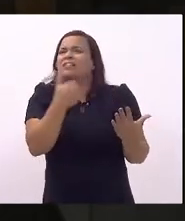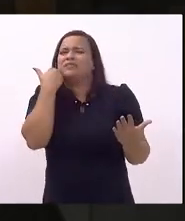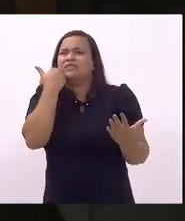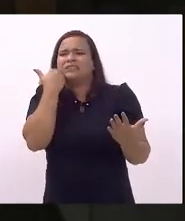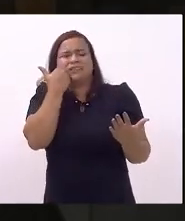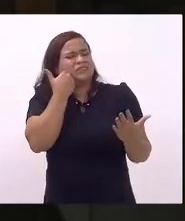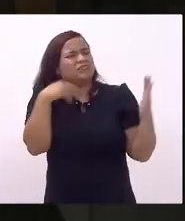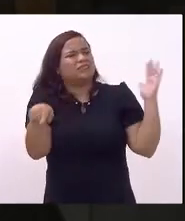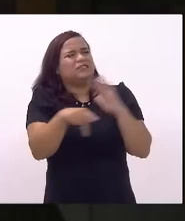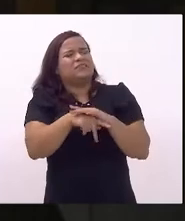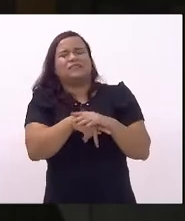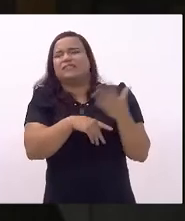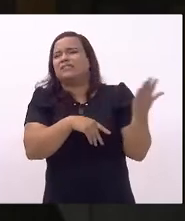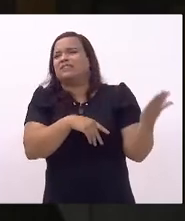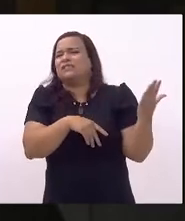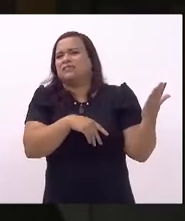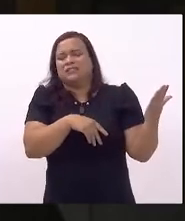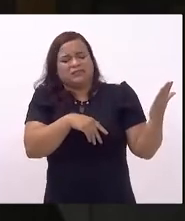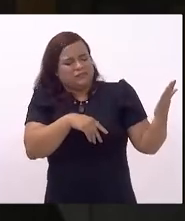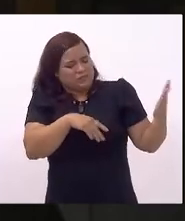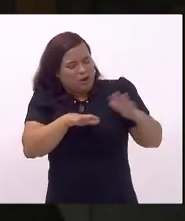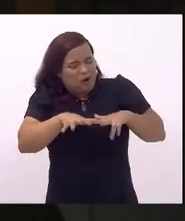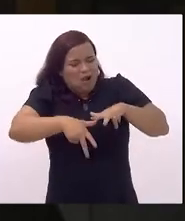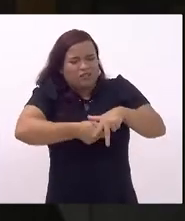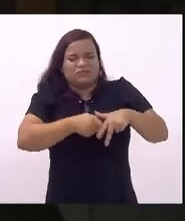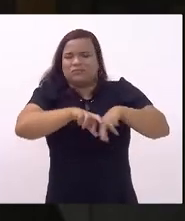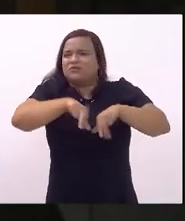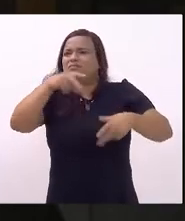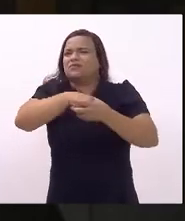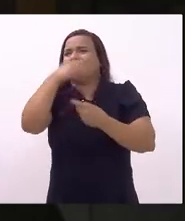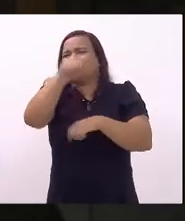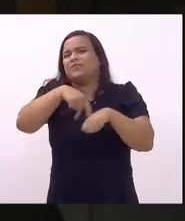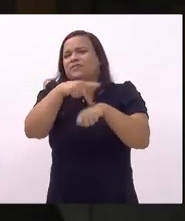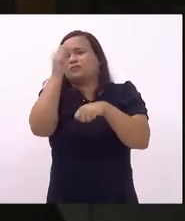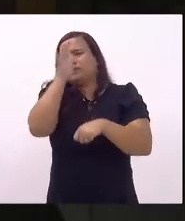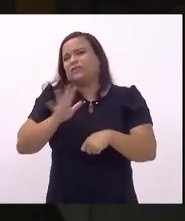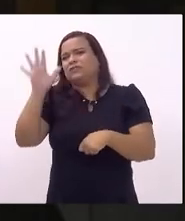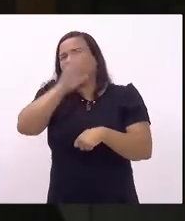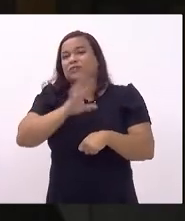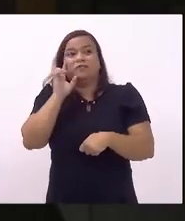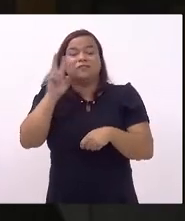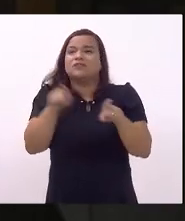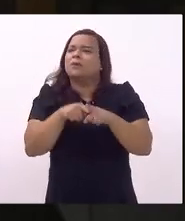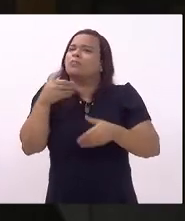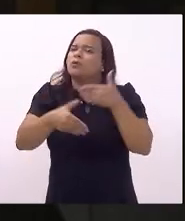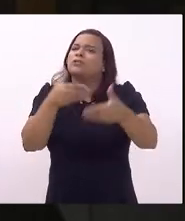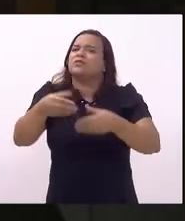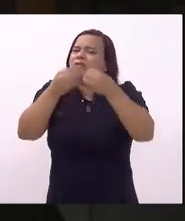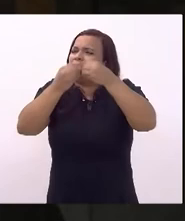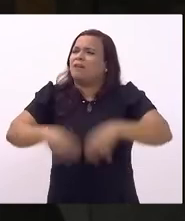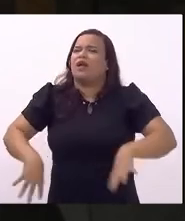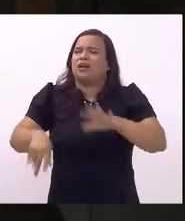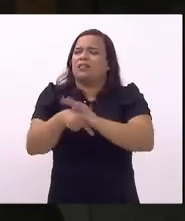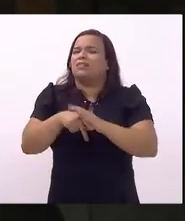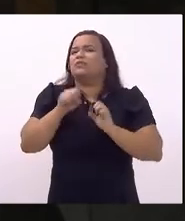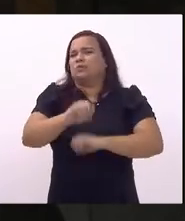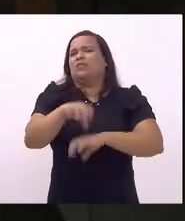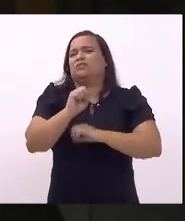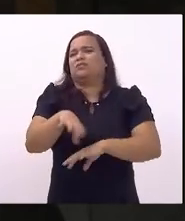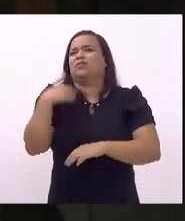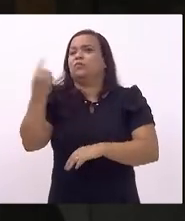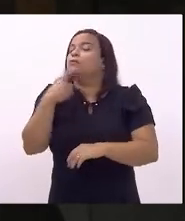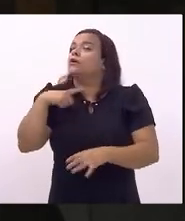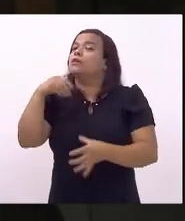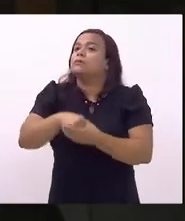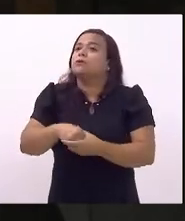como ela está vinculada a um processo de destruição da educação estamos ainda atravessando a